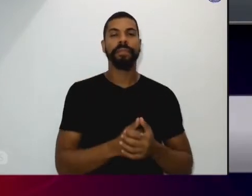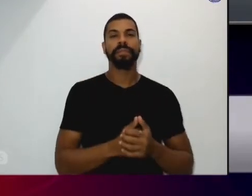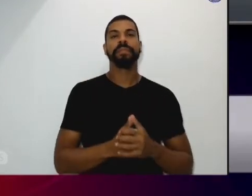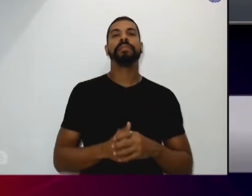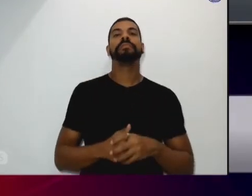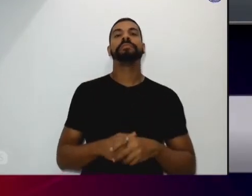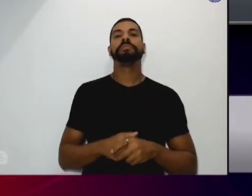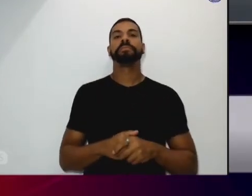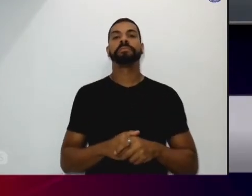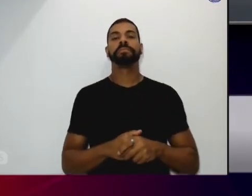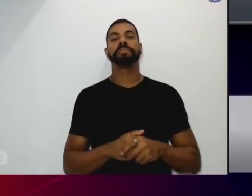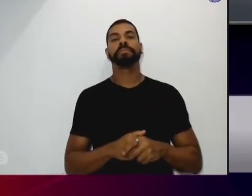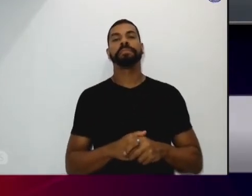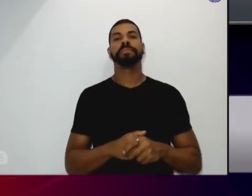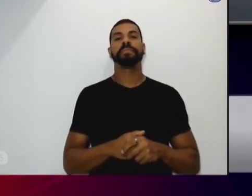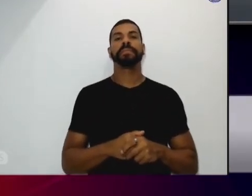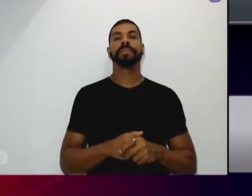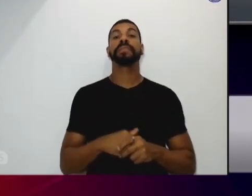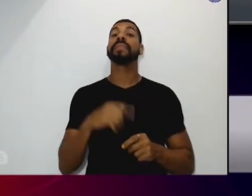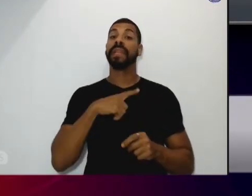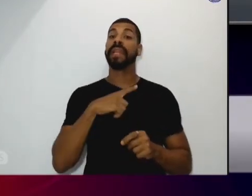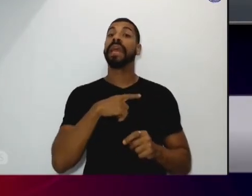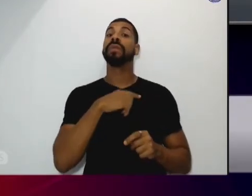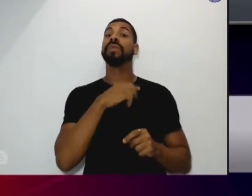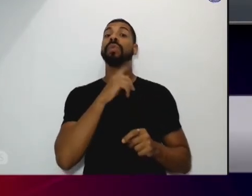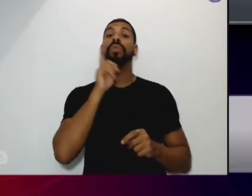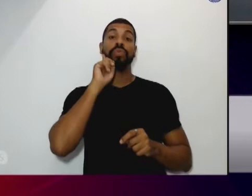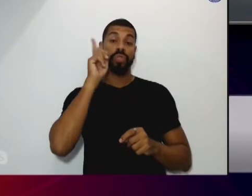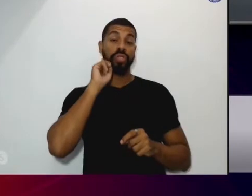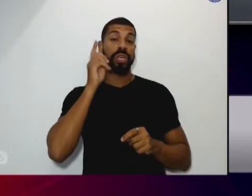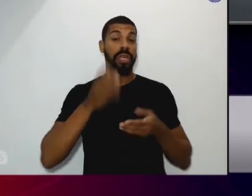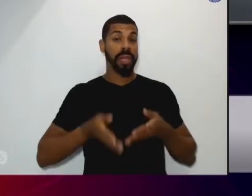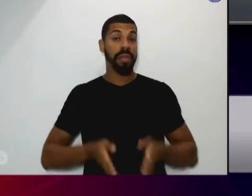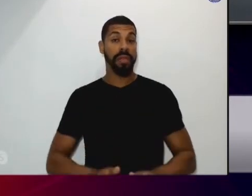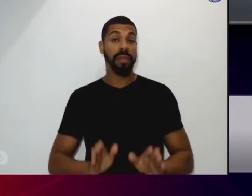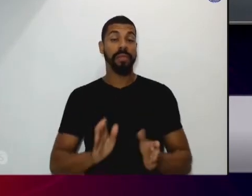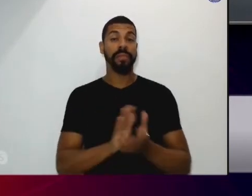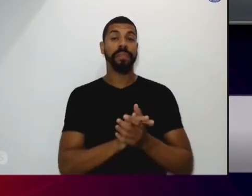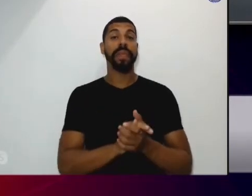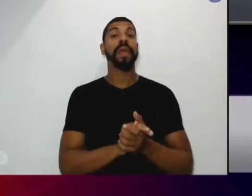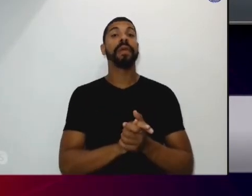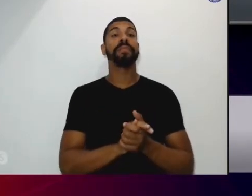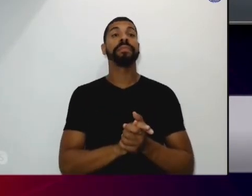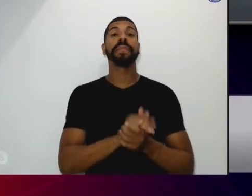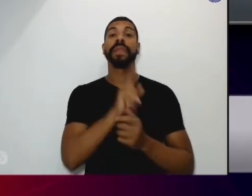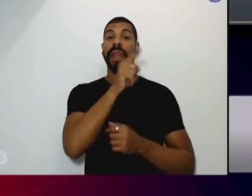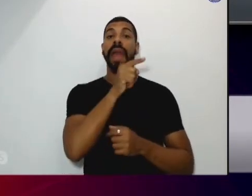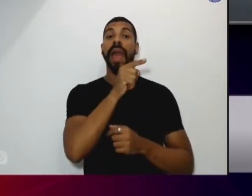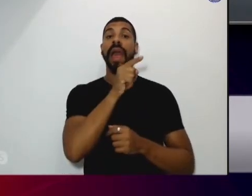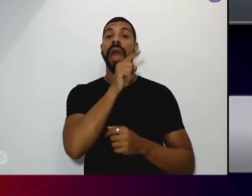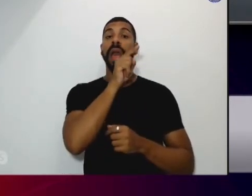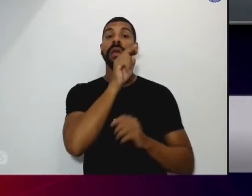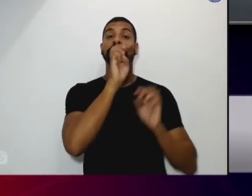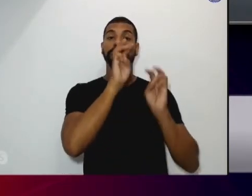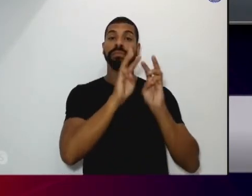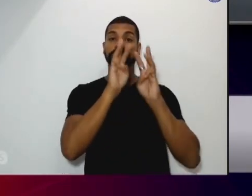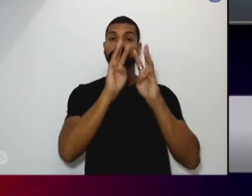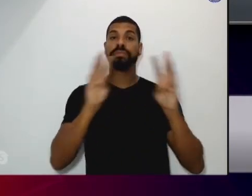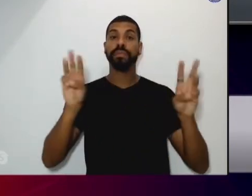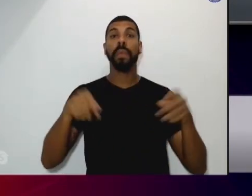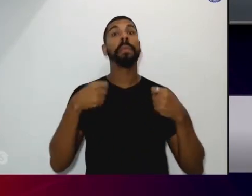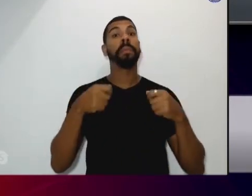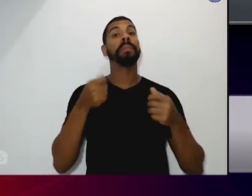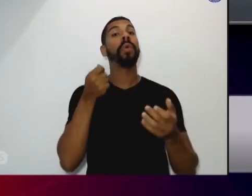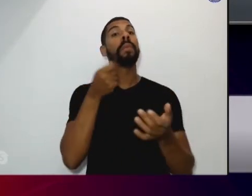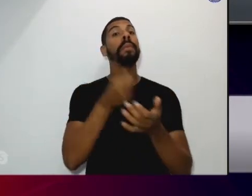então isso tem a data de nascimento ele é obrigado a colocar o número de telefone para eu falar